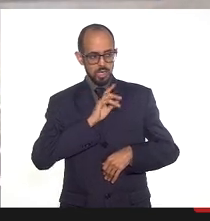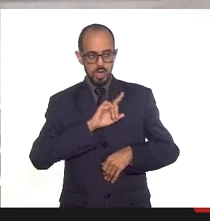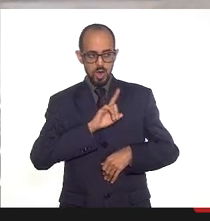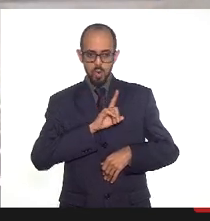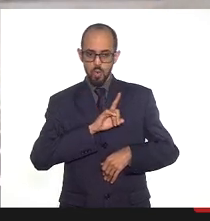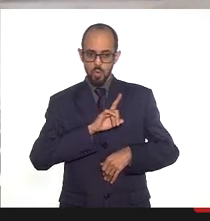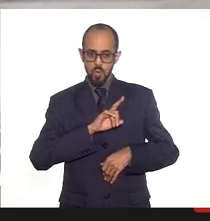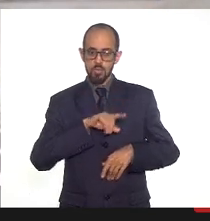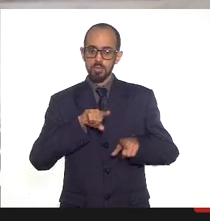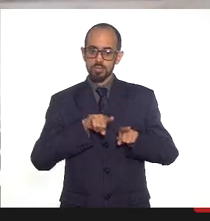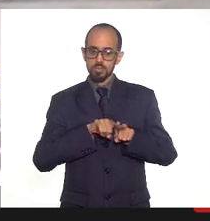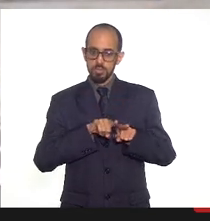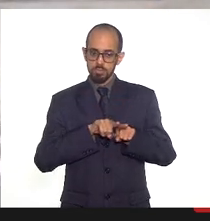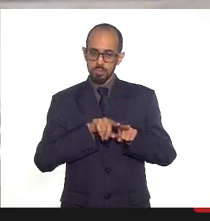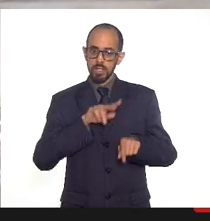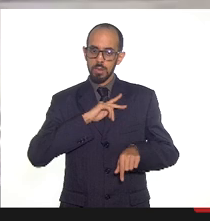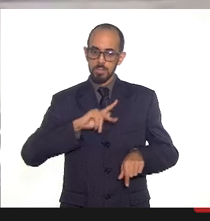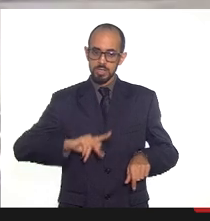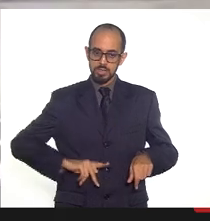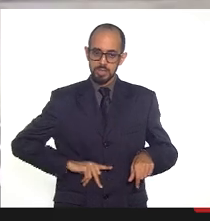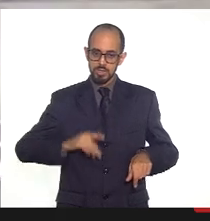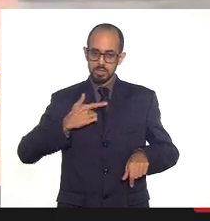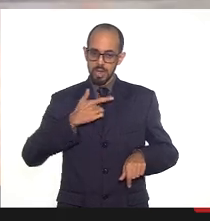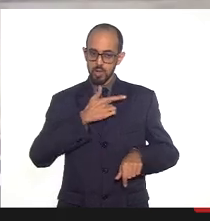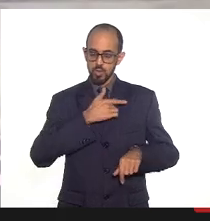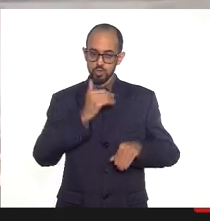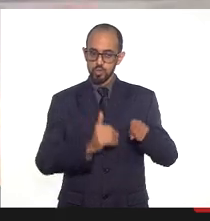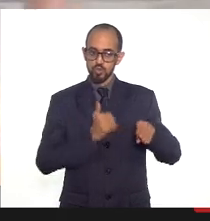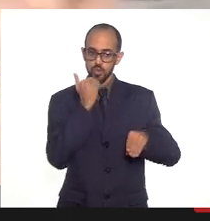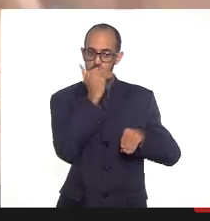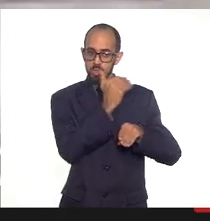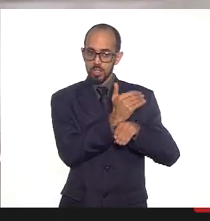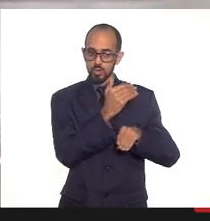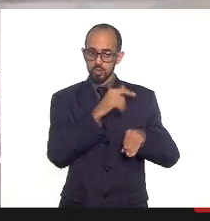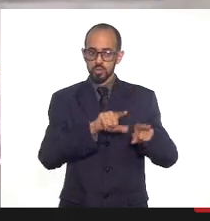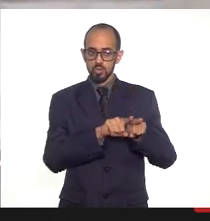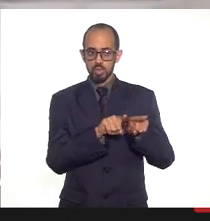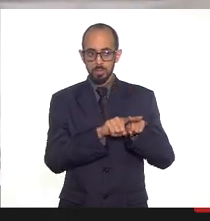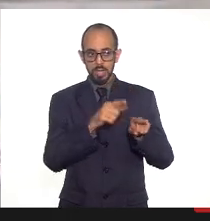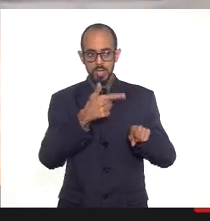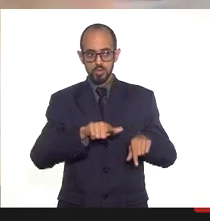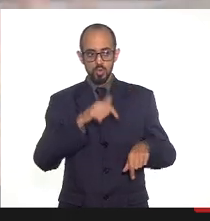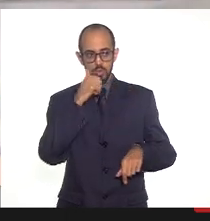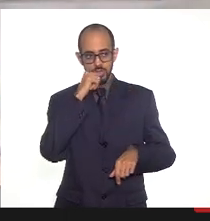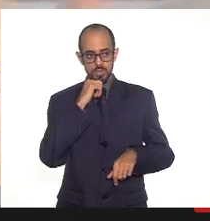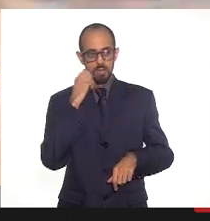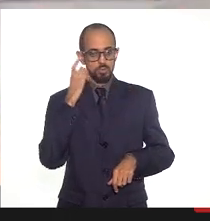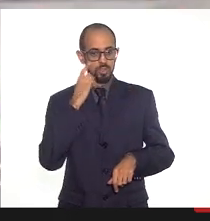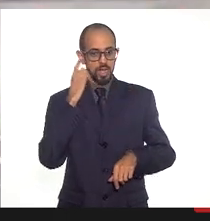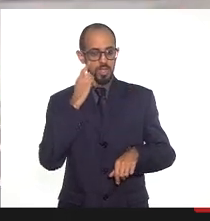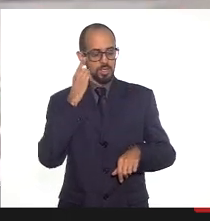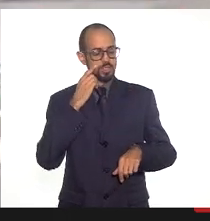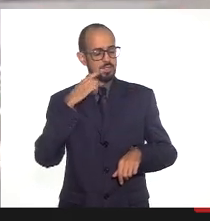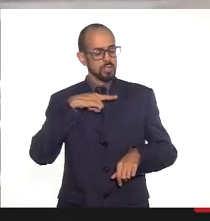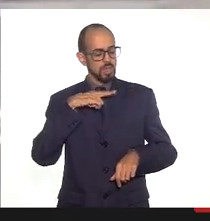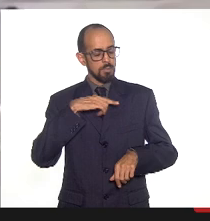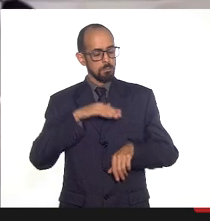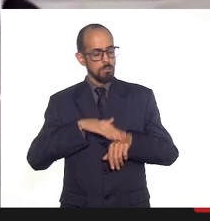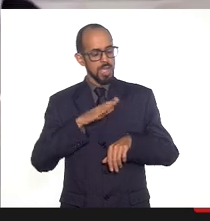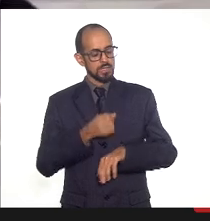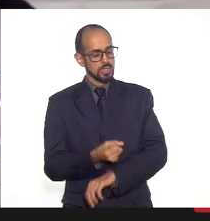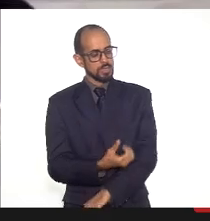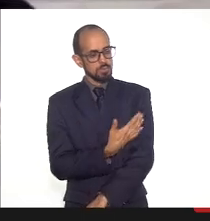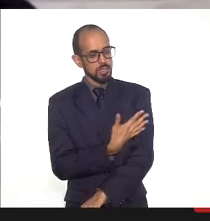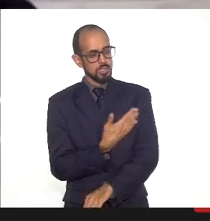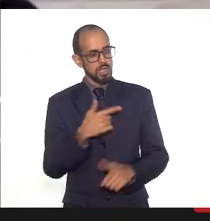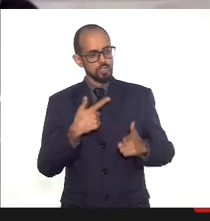ser presidente da Comissão de Saúde, e, sobretudo, no gabinete das deputadas, que são mais sensíveis a essa questão.